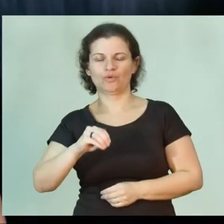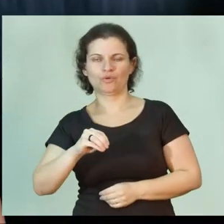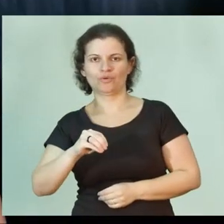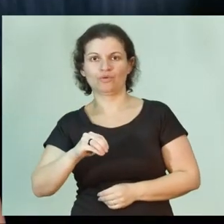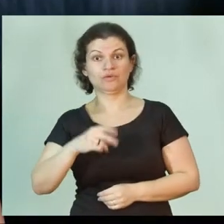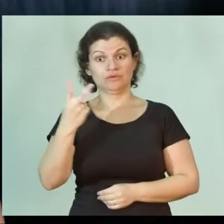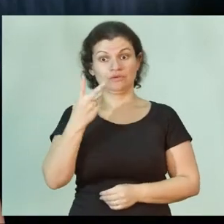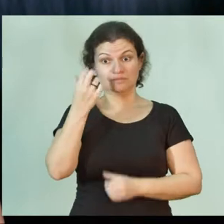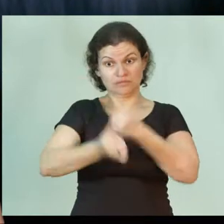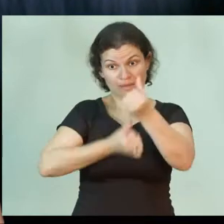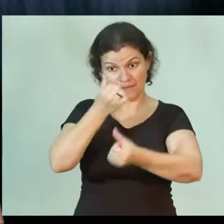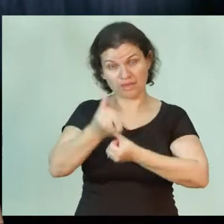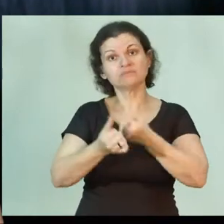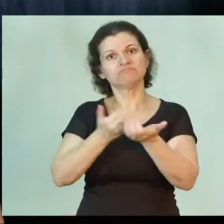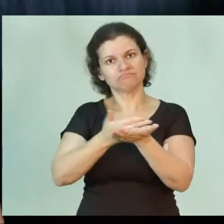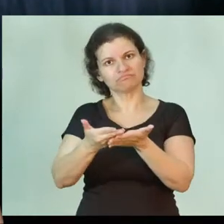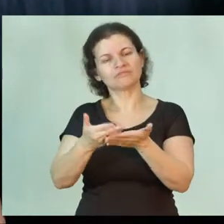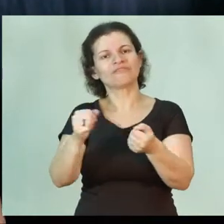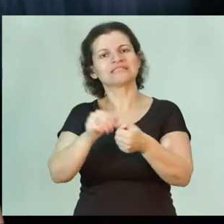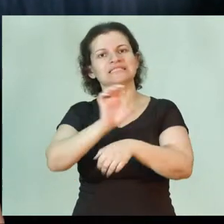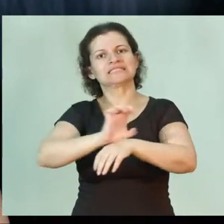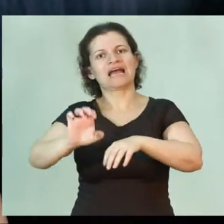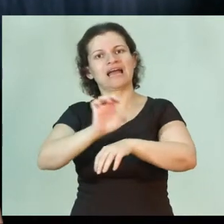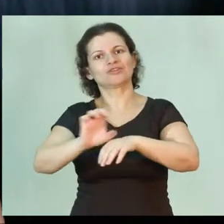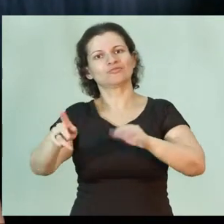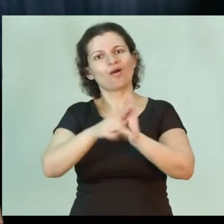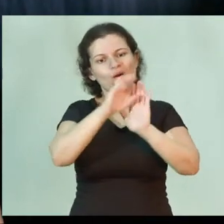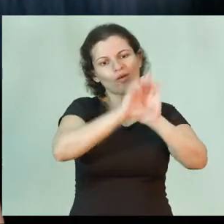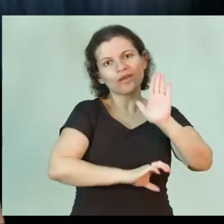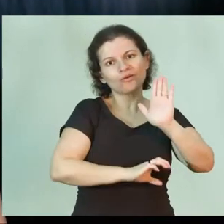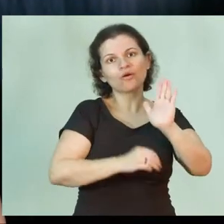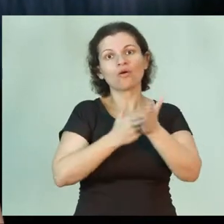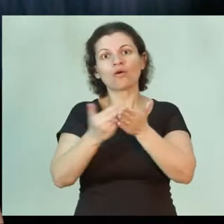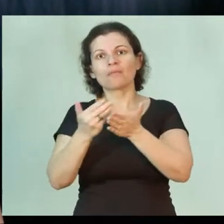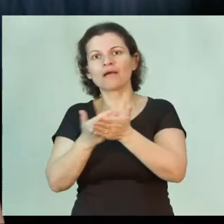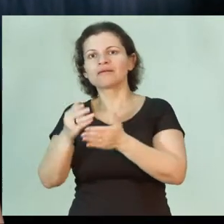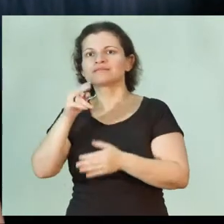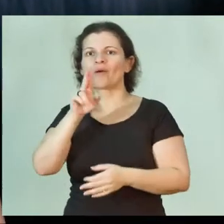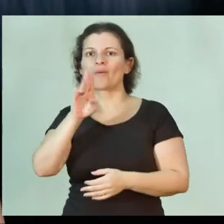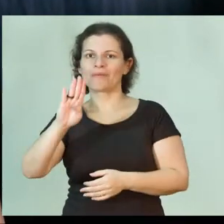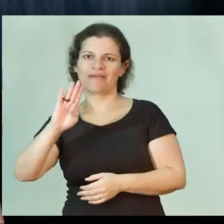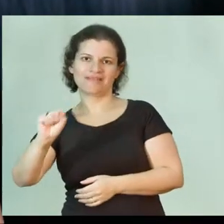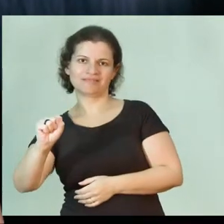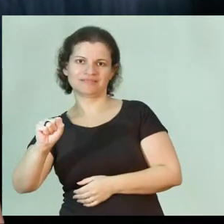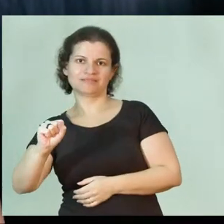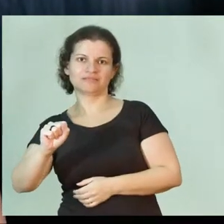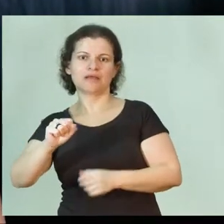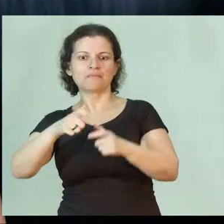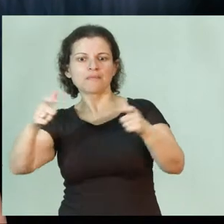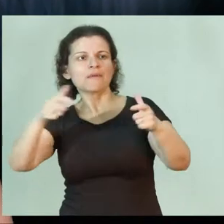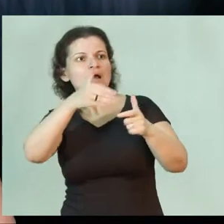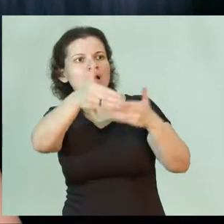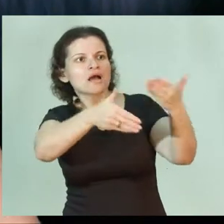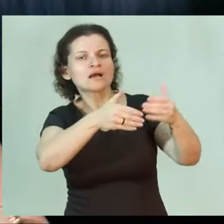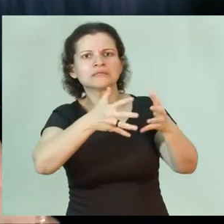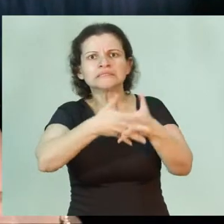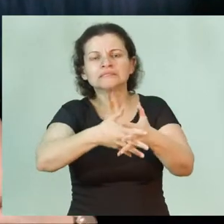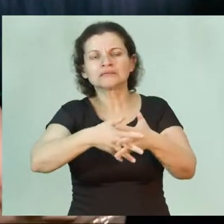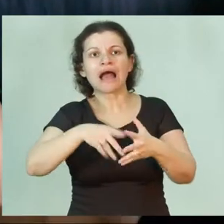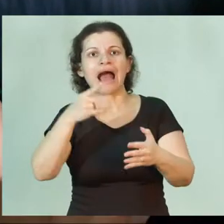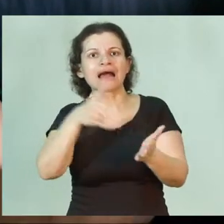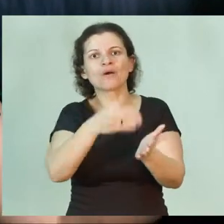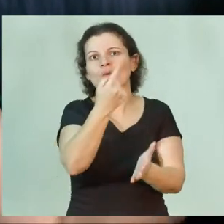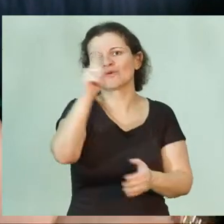O aluno, partir do segundo semestre, ele começa a fazer os seus estágios curriculares. Começa na unidade básica de saúde e vai aumentando a